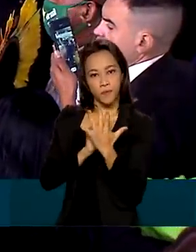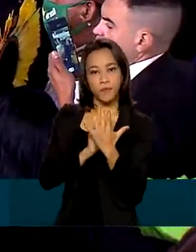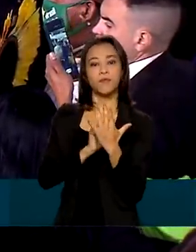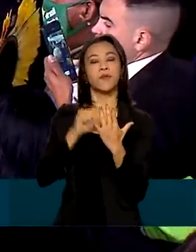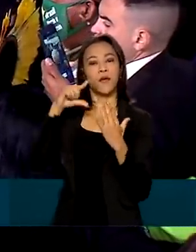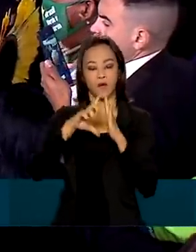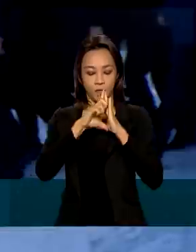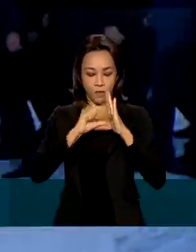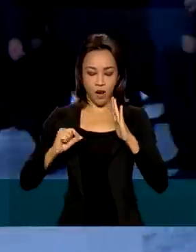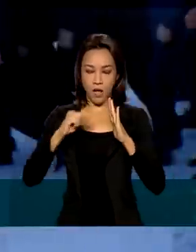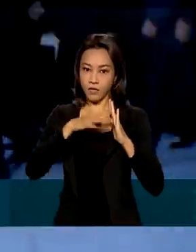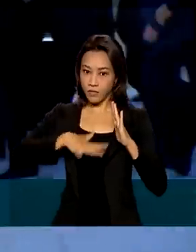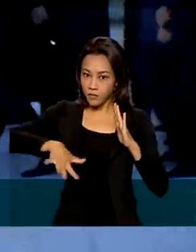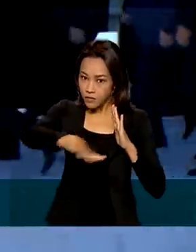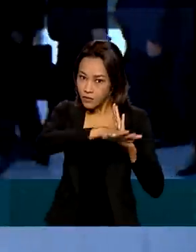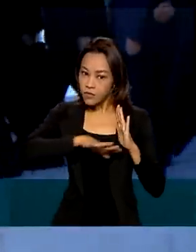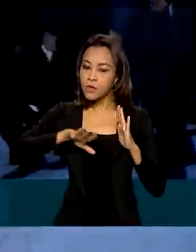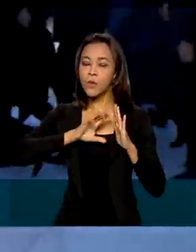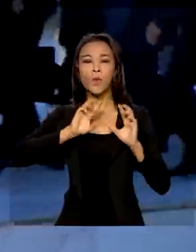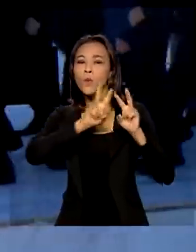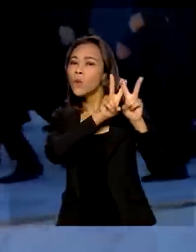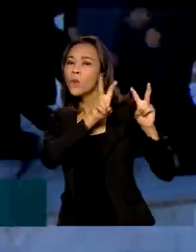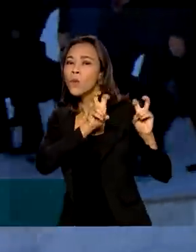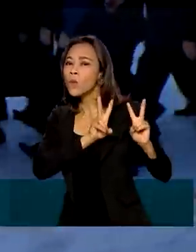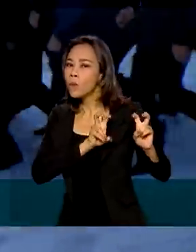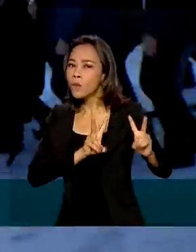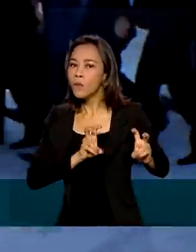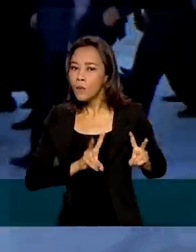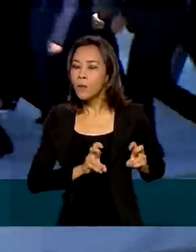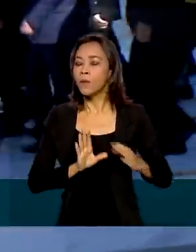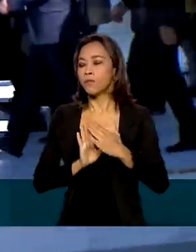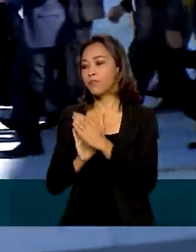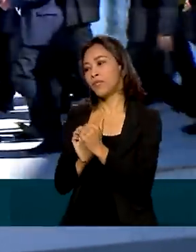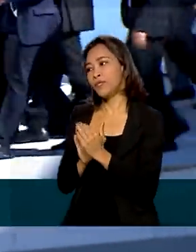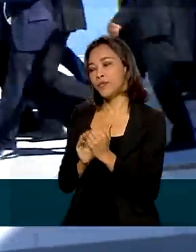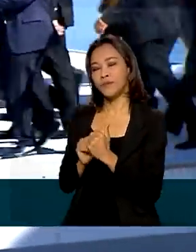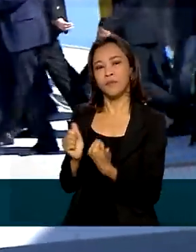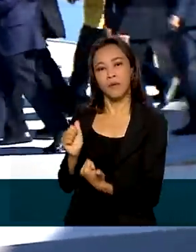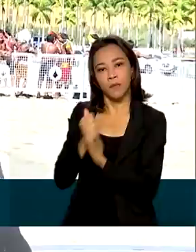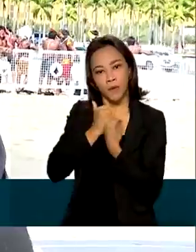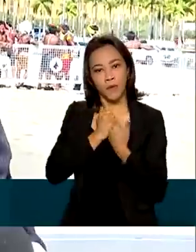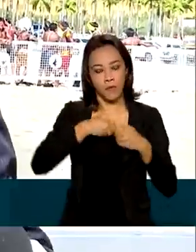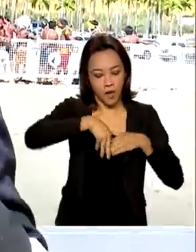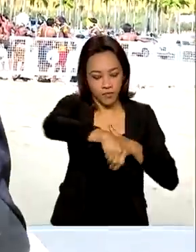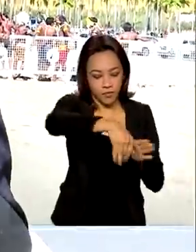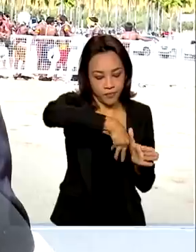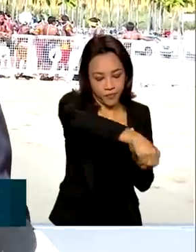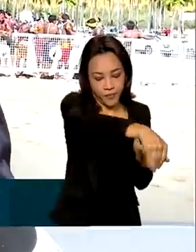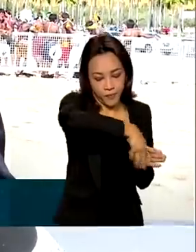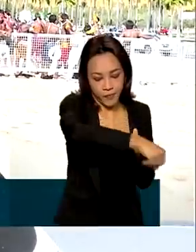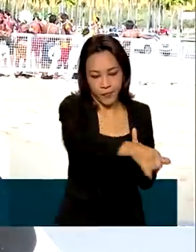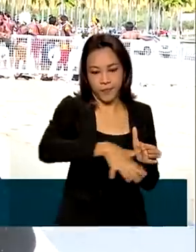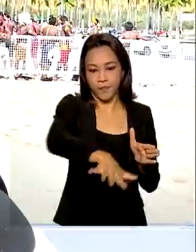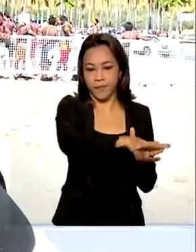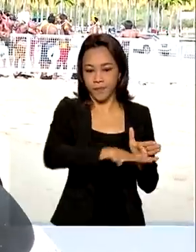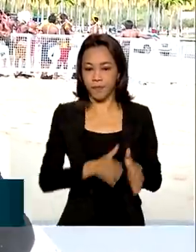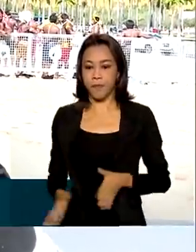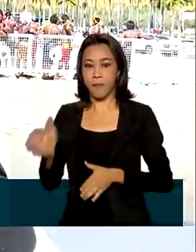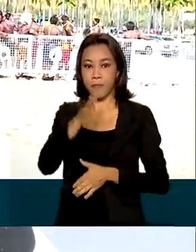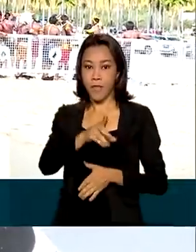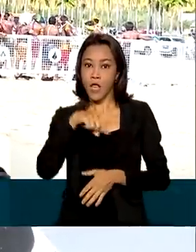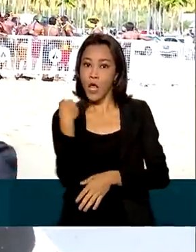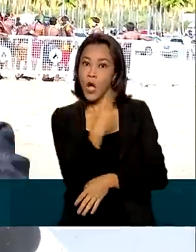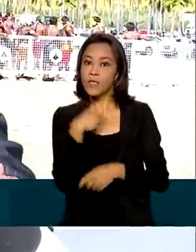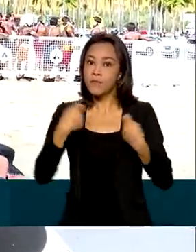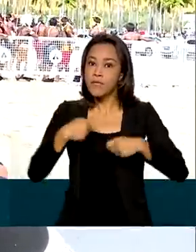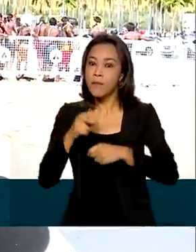Palácio do Planalto, na pauta, a busca de investimentos para a produção no campo. Nós precisamos de linha de crédito para